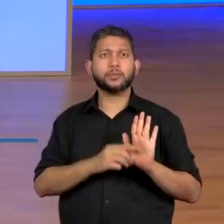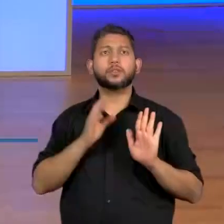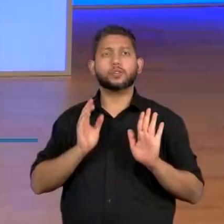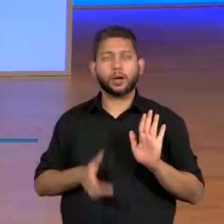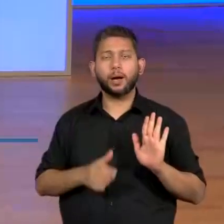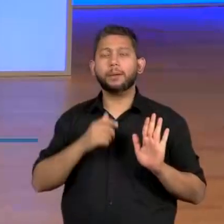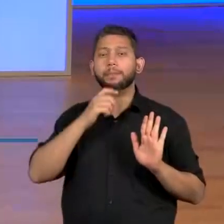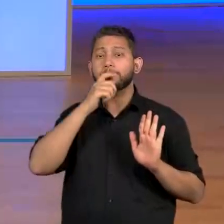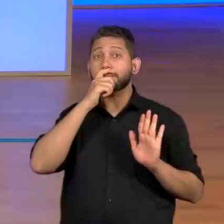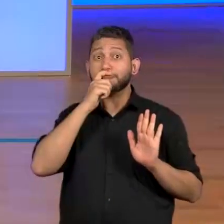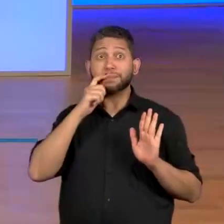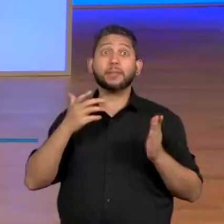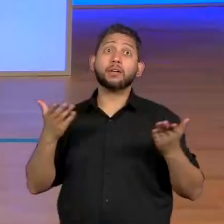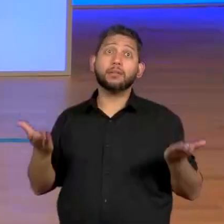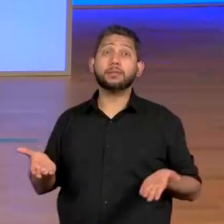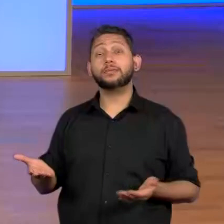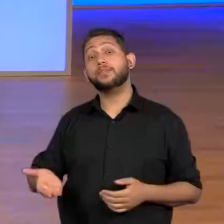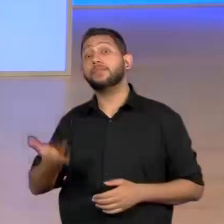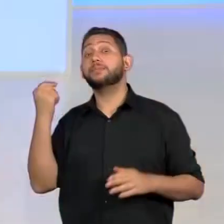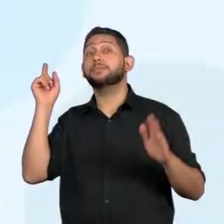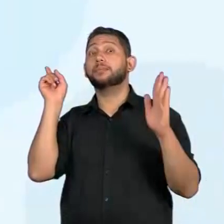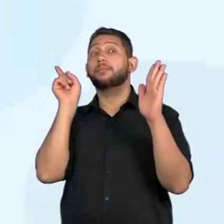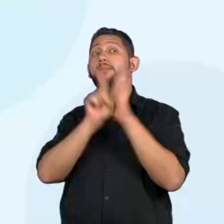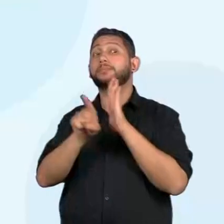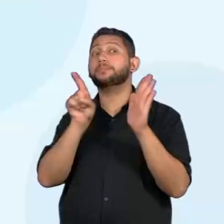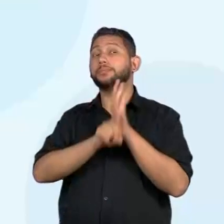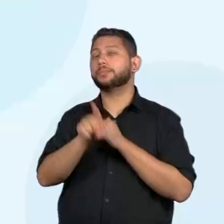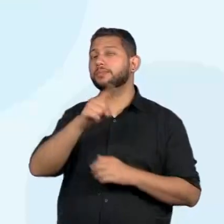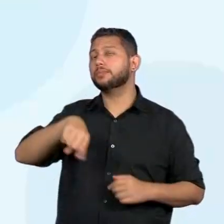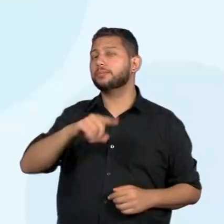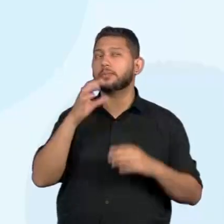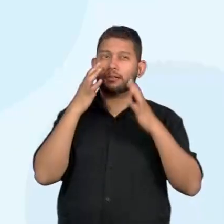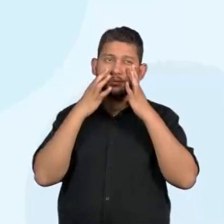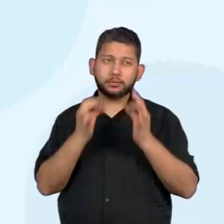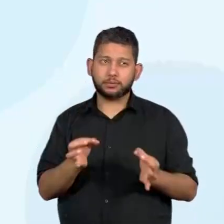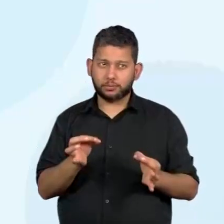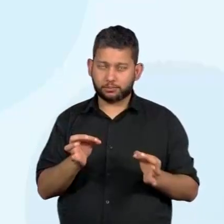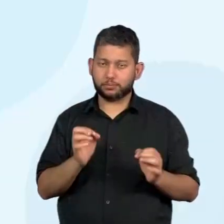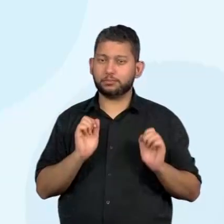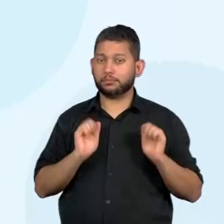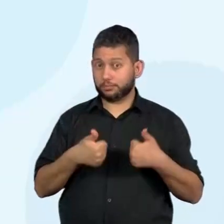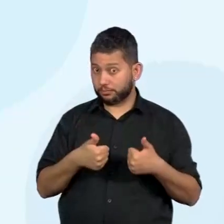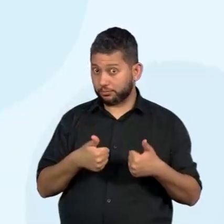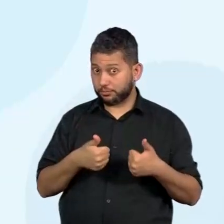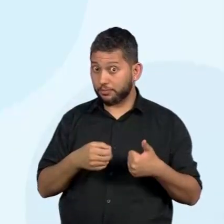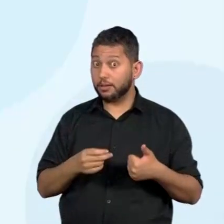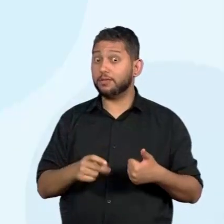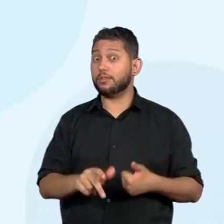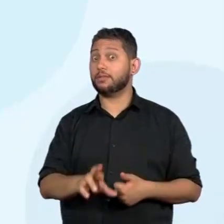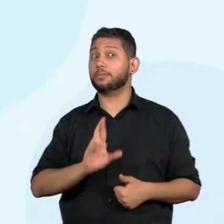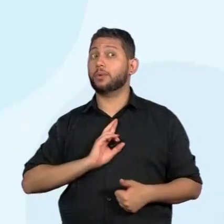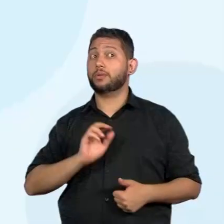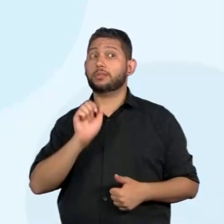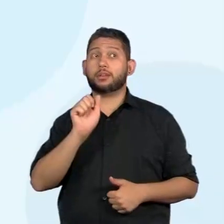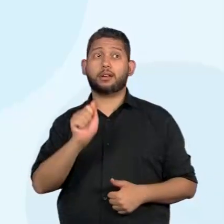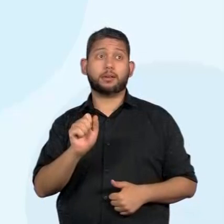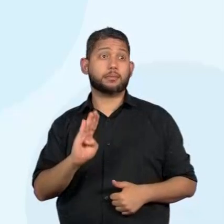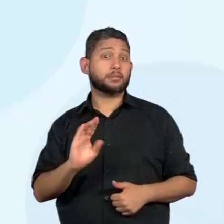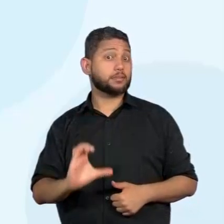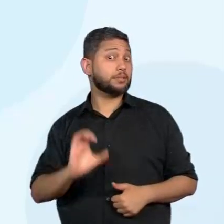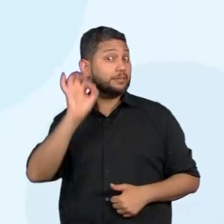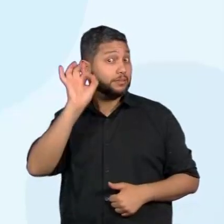sobre o fato noticiado, vamos aí ver se esse pessoal prestou bastante atenção no momento da leitura. Vamos lá.